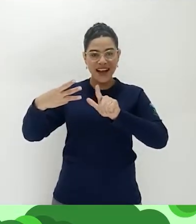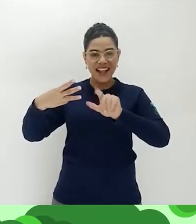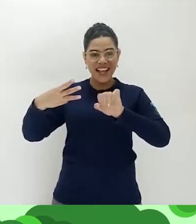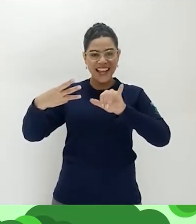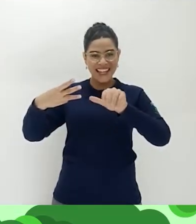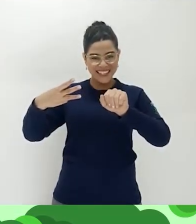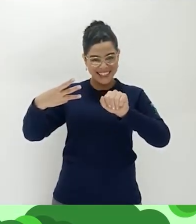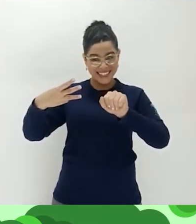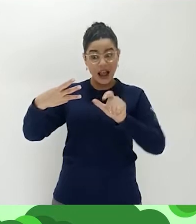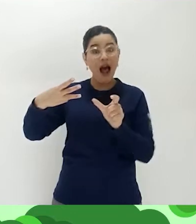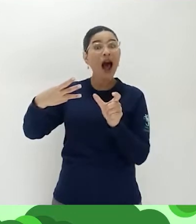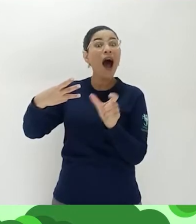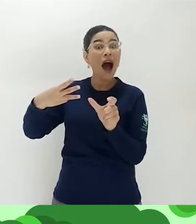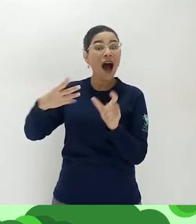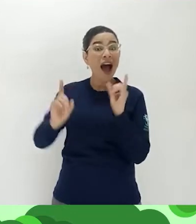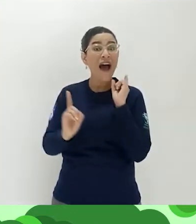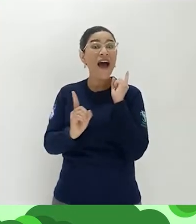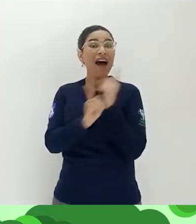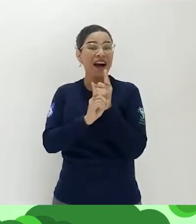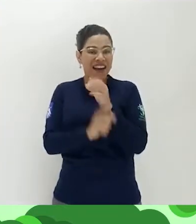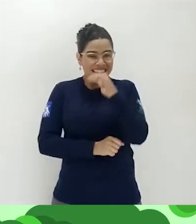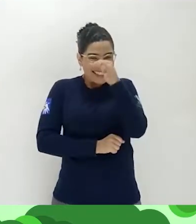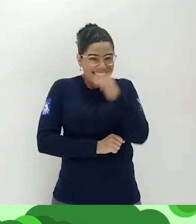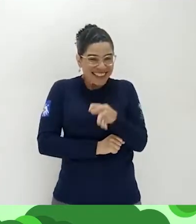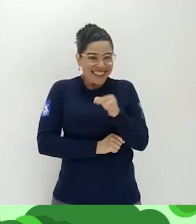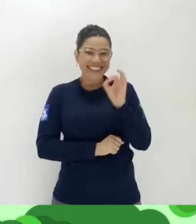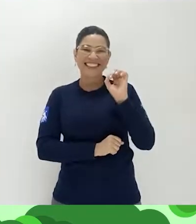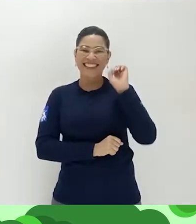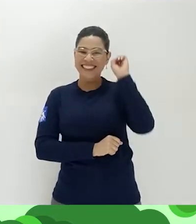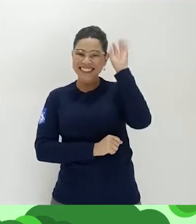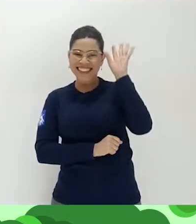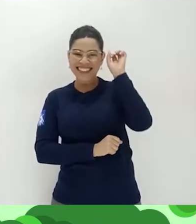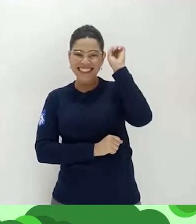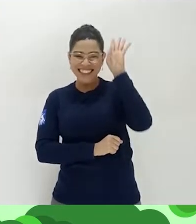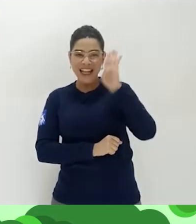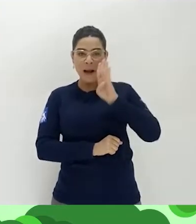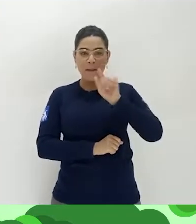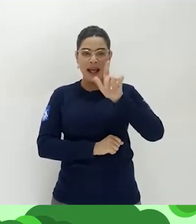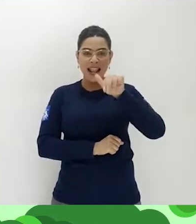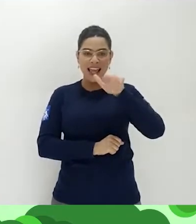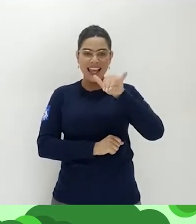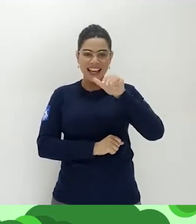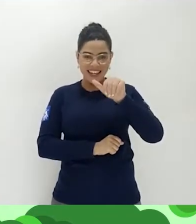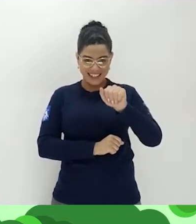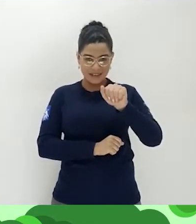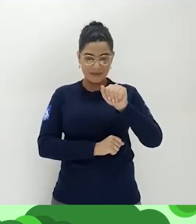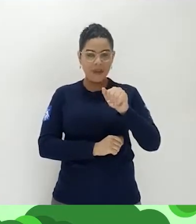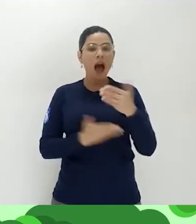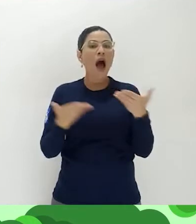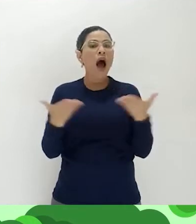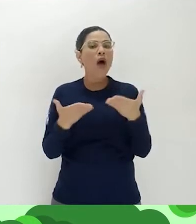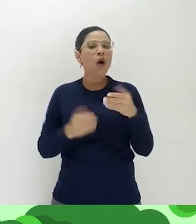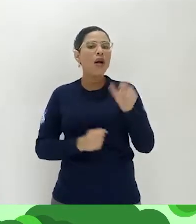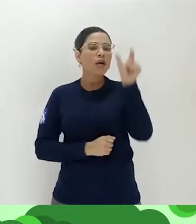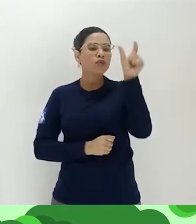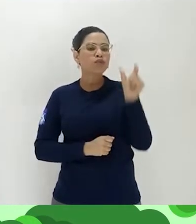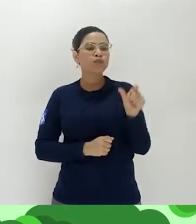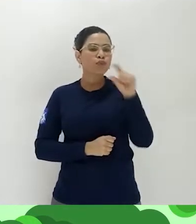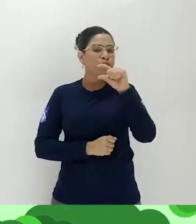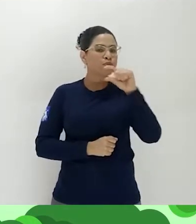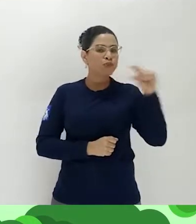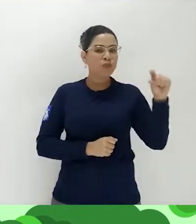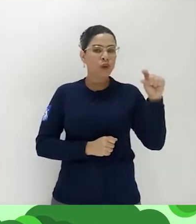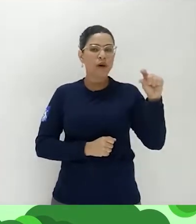Baleia. Ah, encontramos, né? Então, essa aqui é a palavra certinha. E agora é só a gente completar